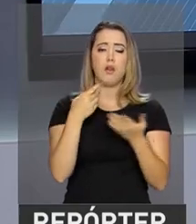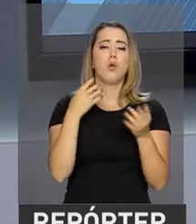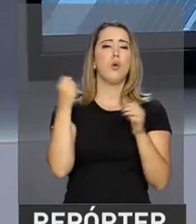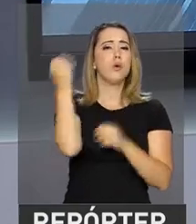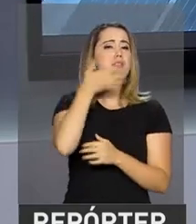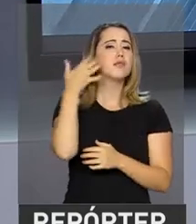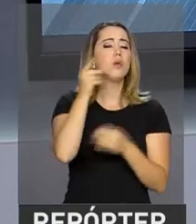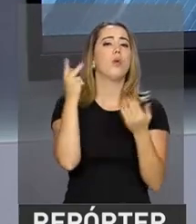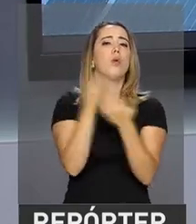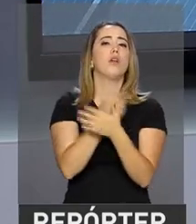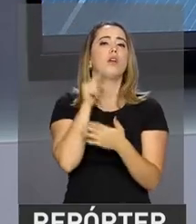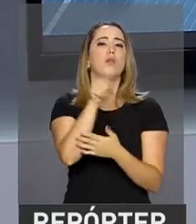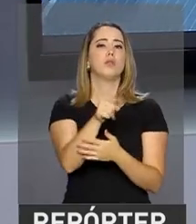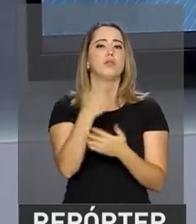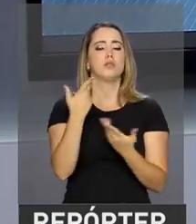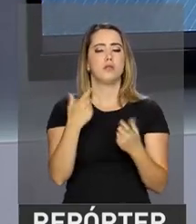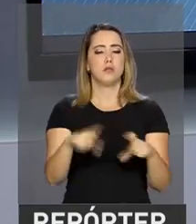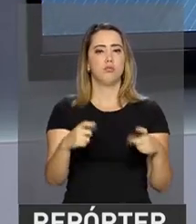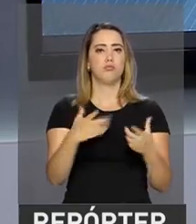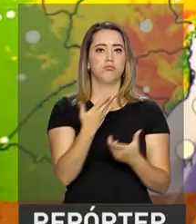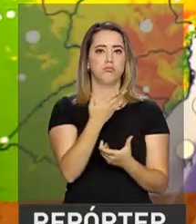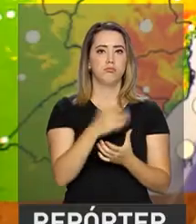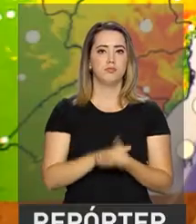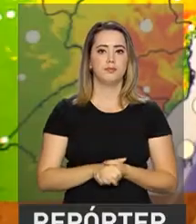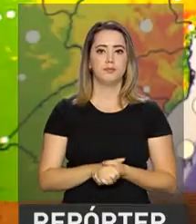por que os terremotos acontecem no local.